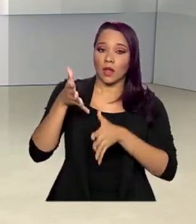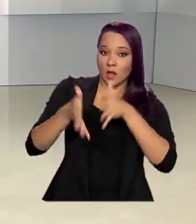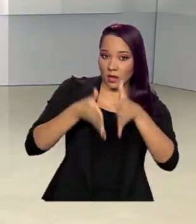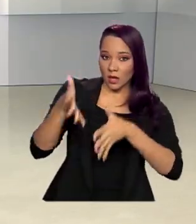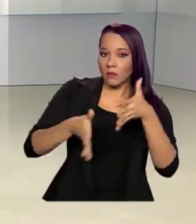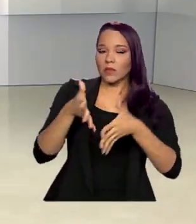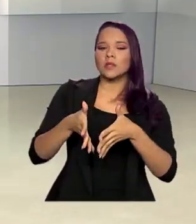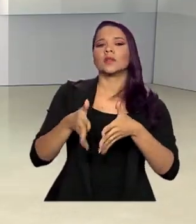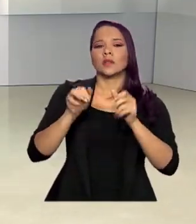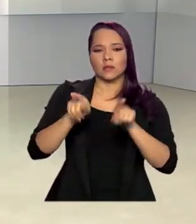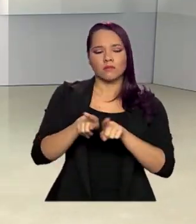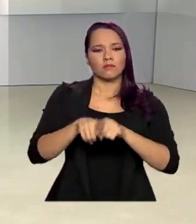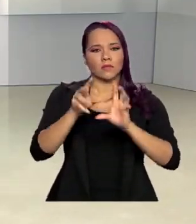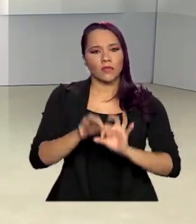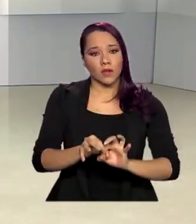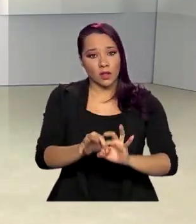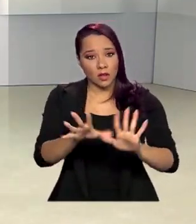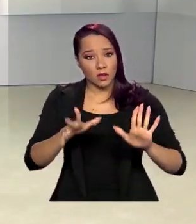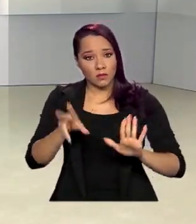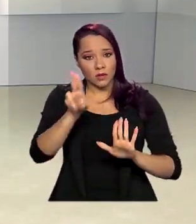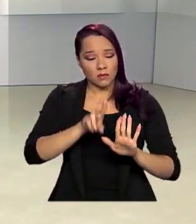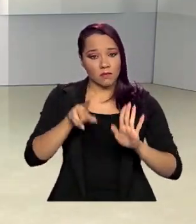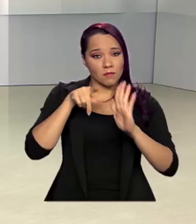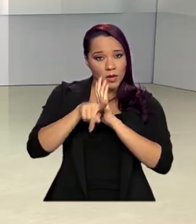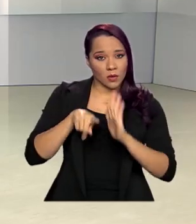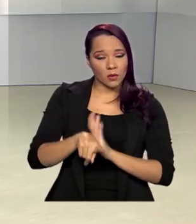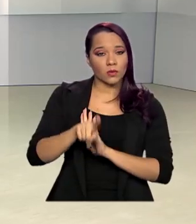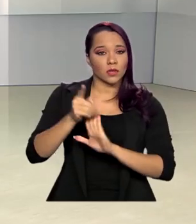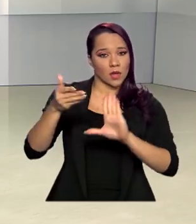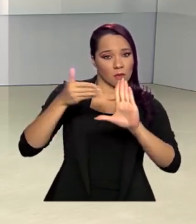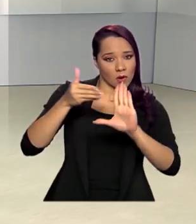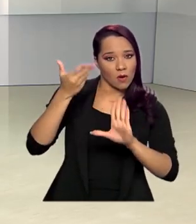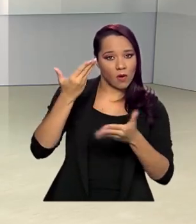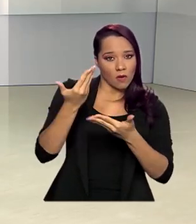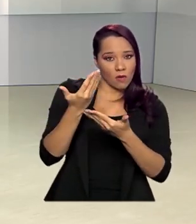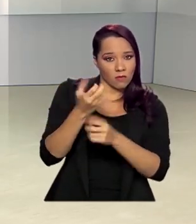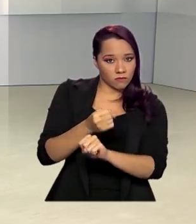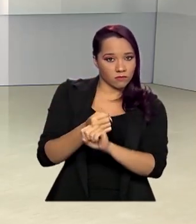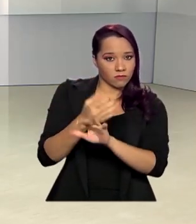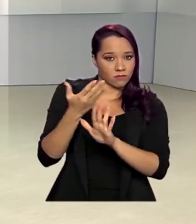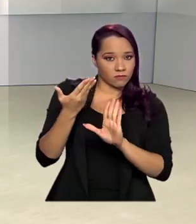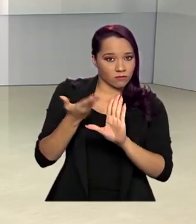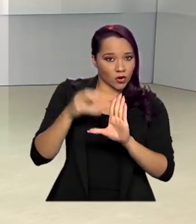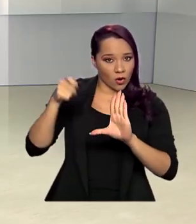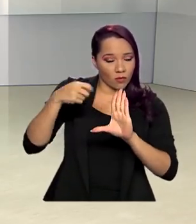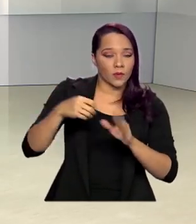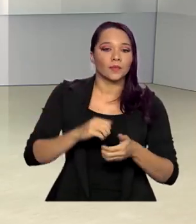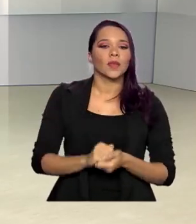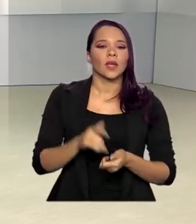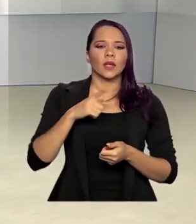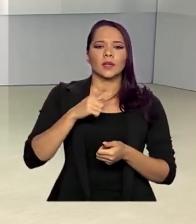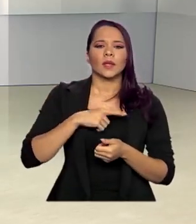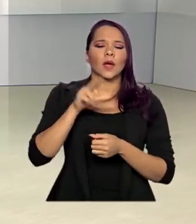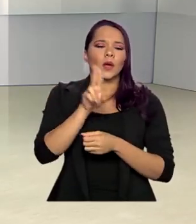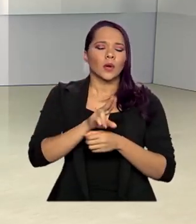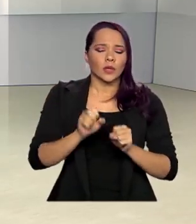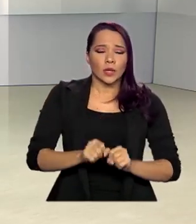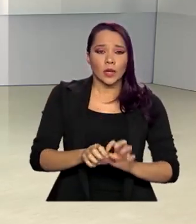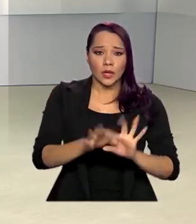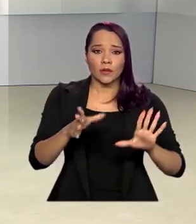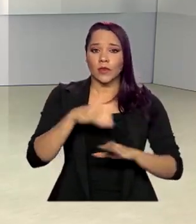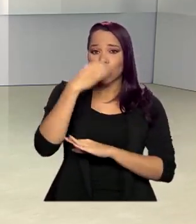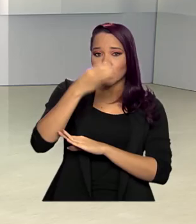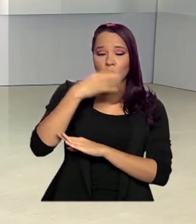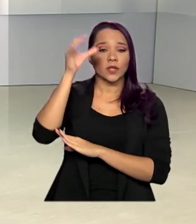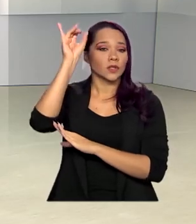de sinais também será disponibilizada por meio de questões da videoprova. O aplicativo está nas plataformas Android e iOS.